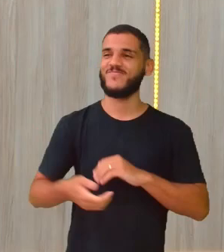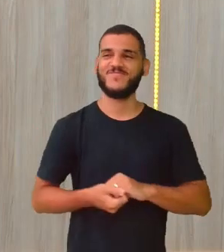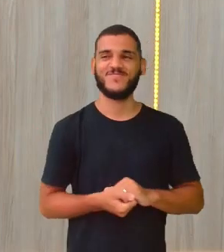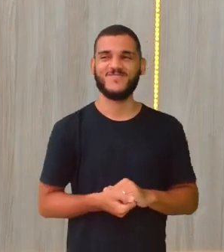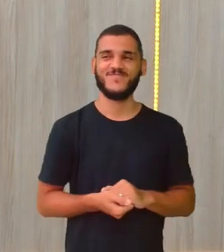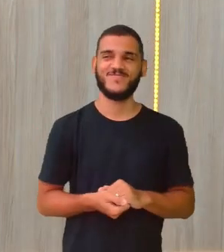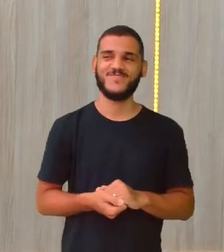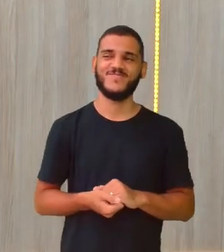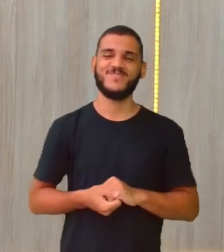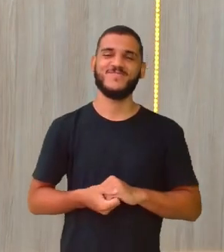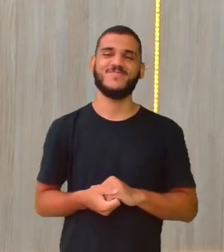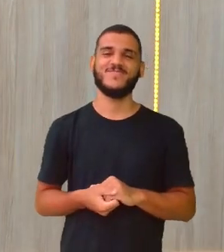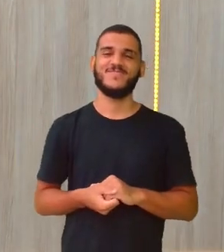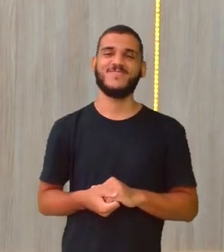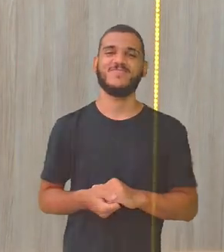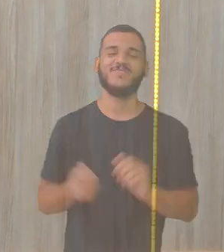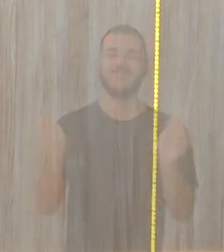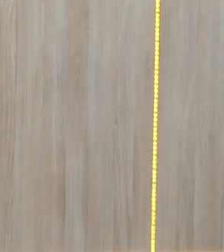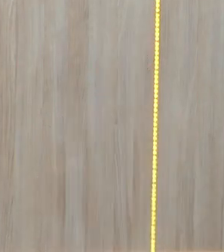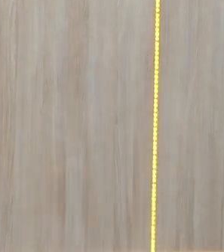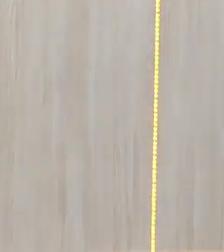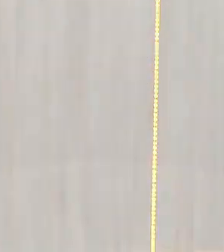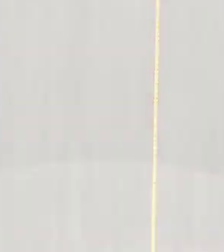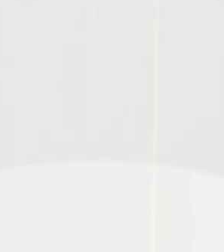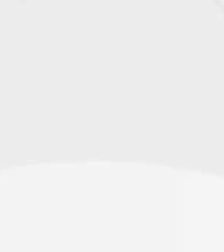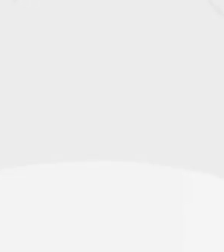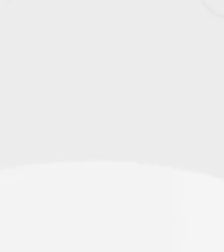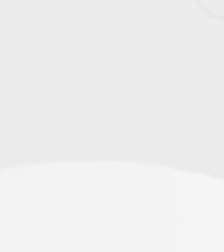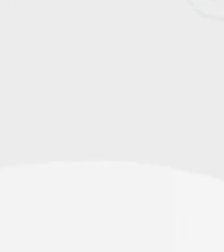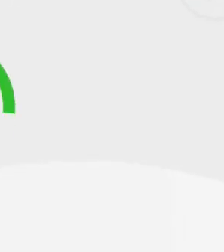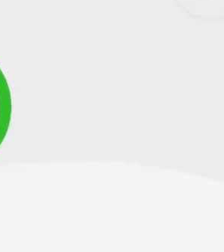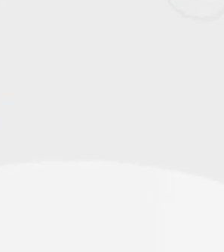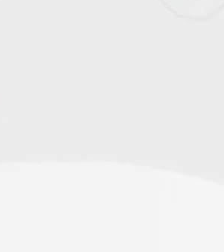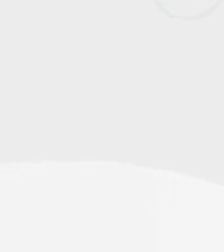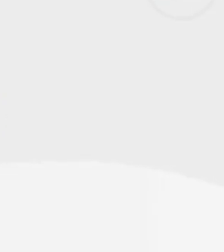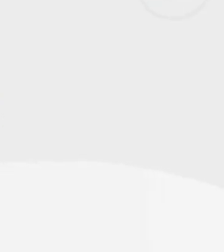Na festa do... Pode cortar, Juninho. Acabou. Na festa do...